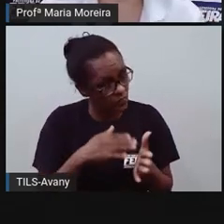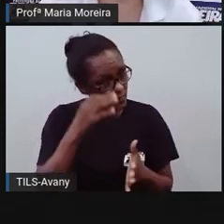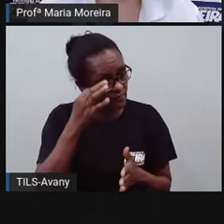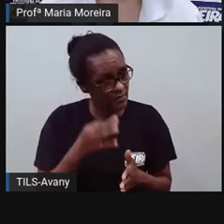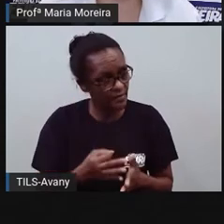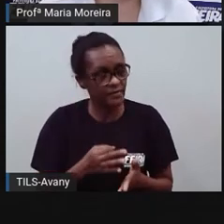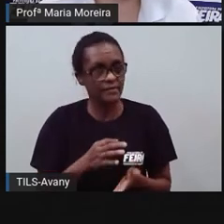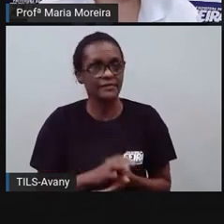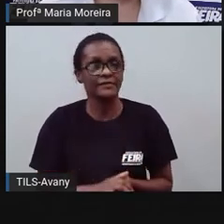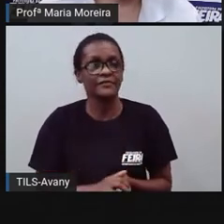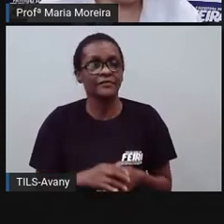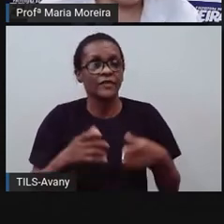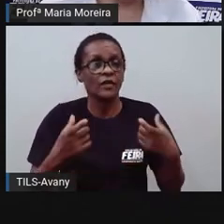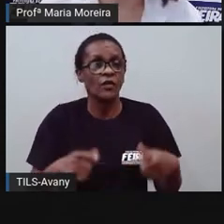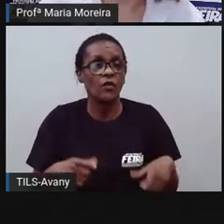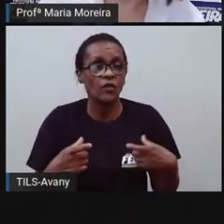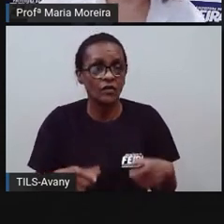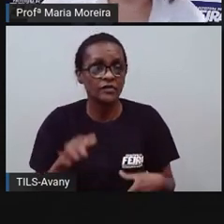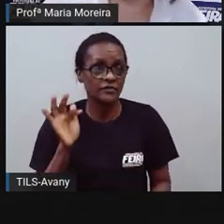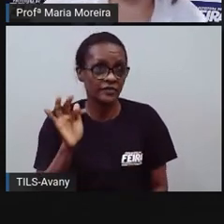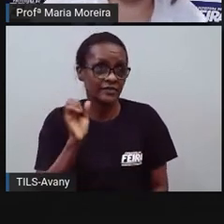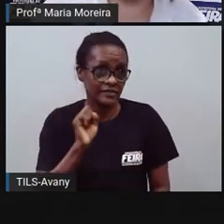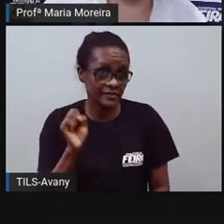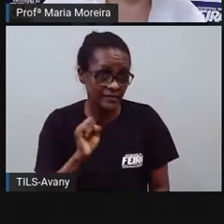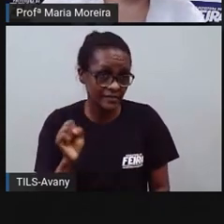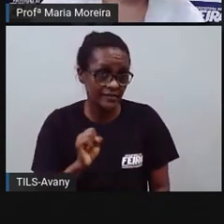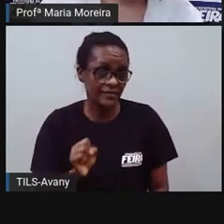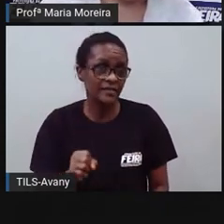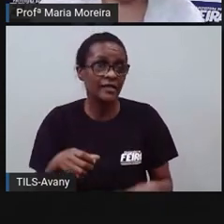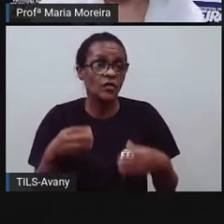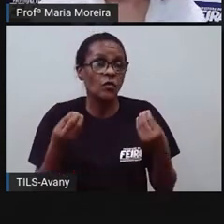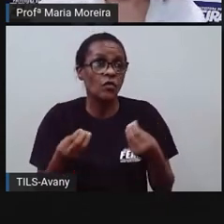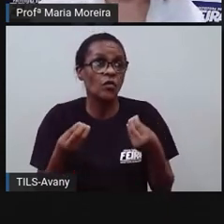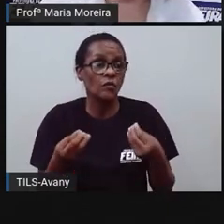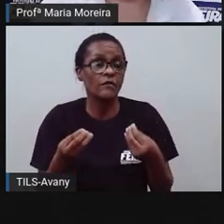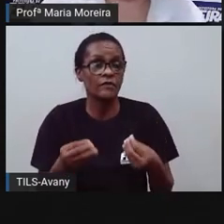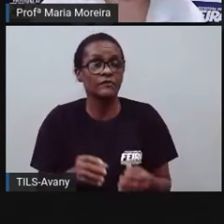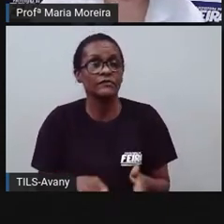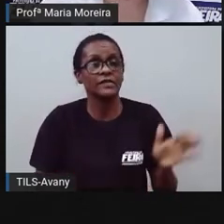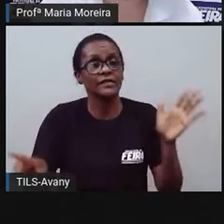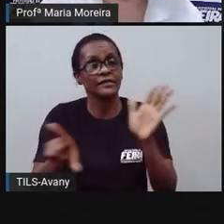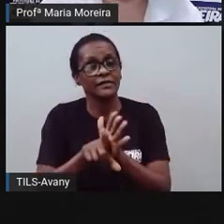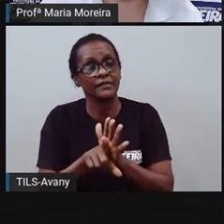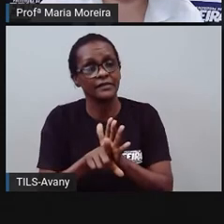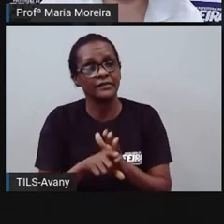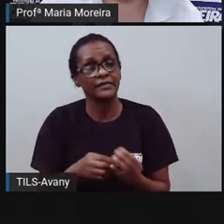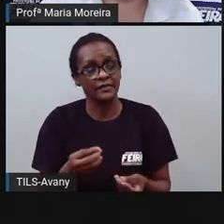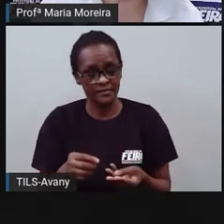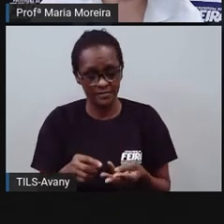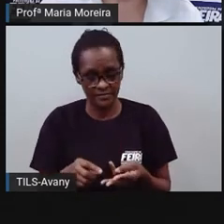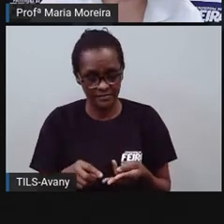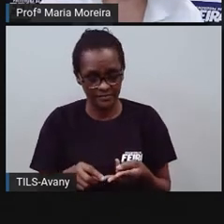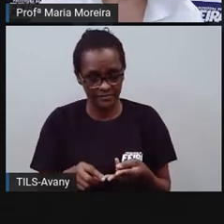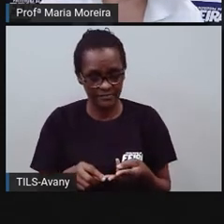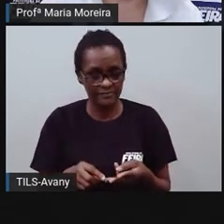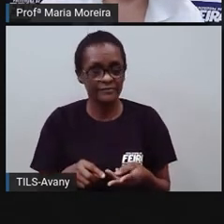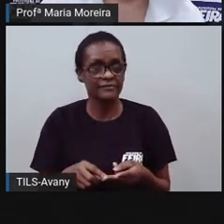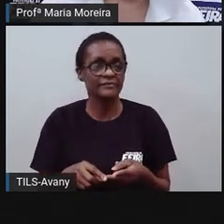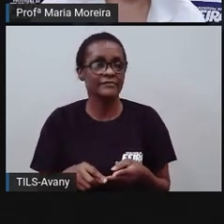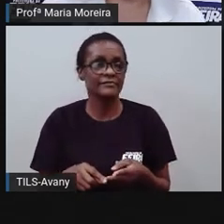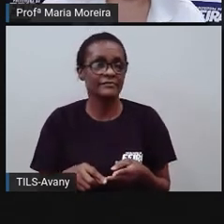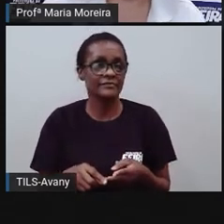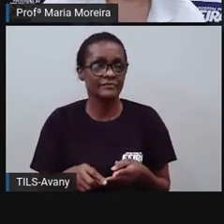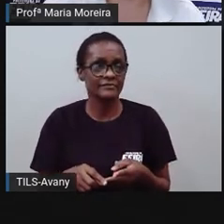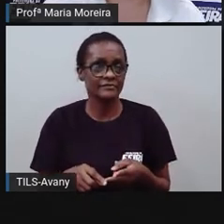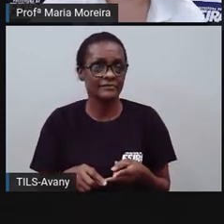Olha, Feira de Santana. Como? Através de um decreto. Por quê? Porque não tinha mais casos de Covid na nossa